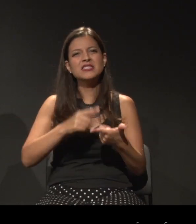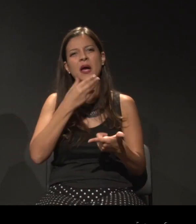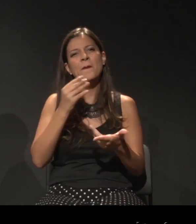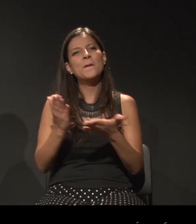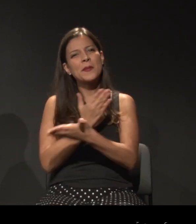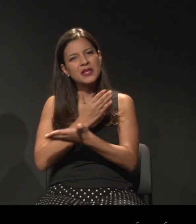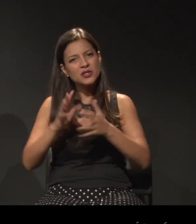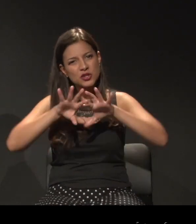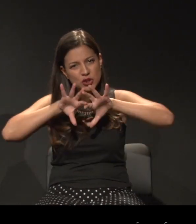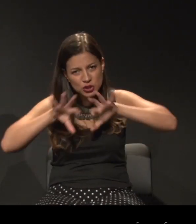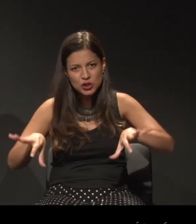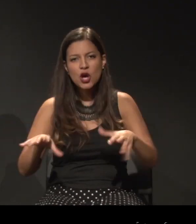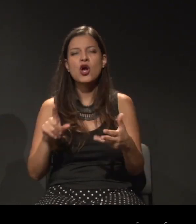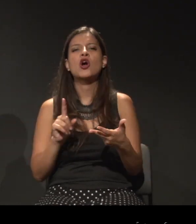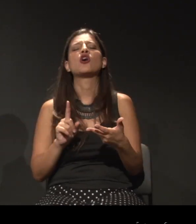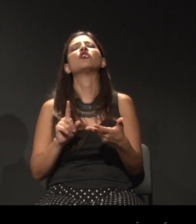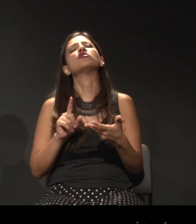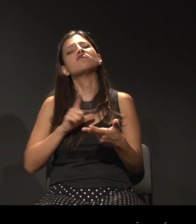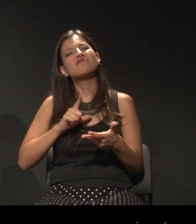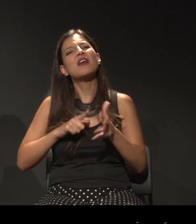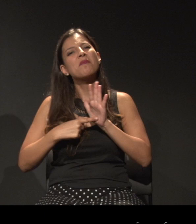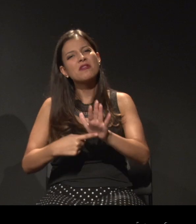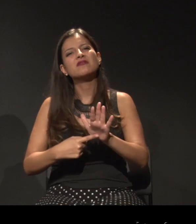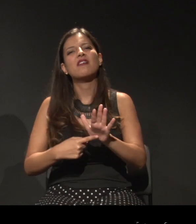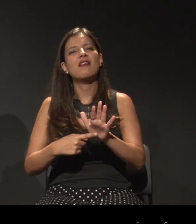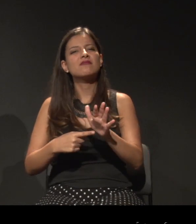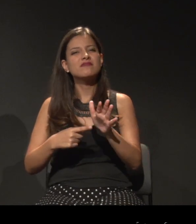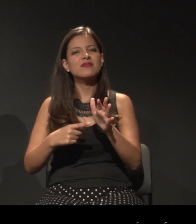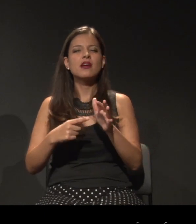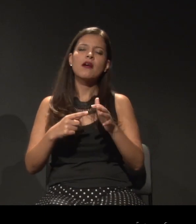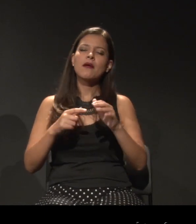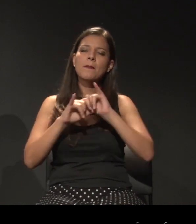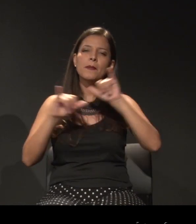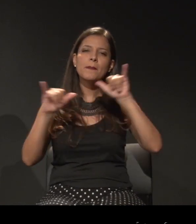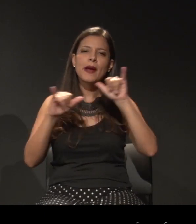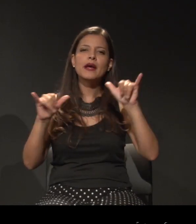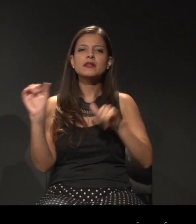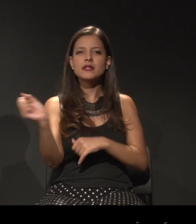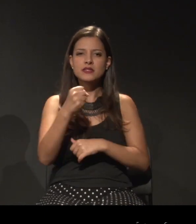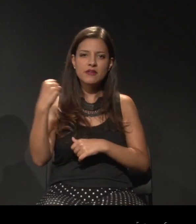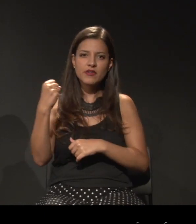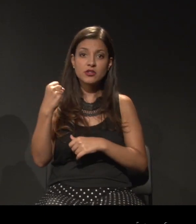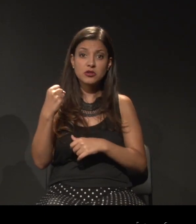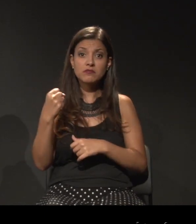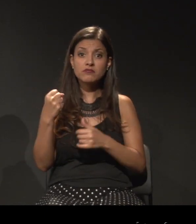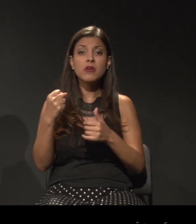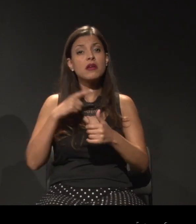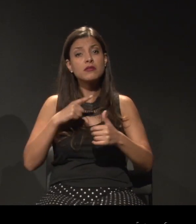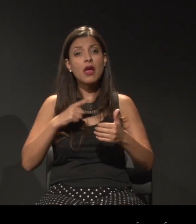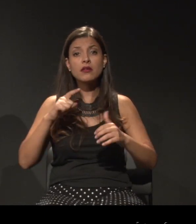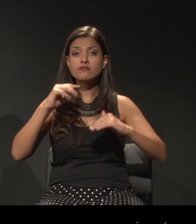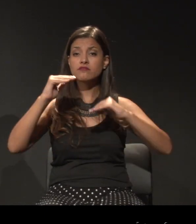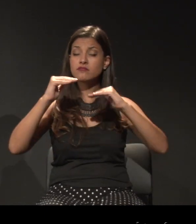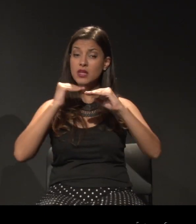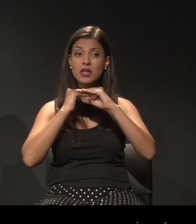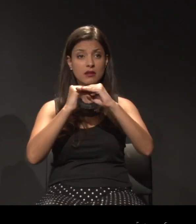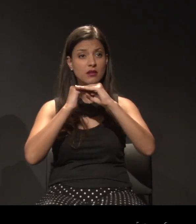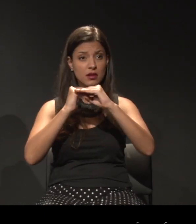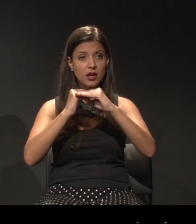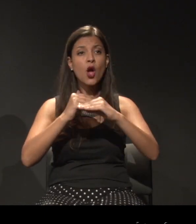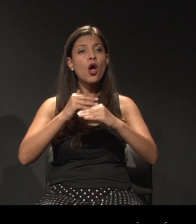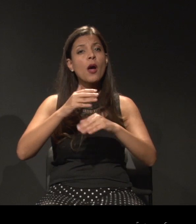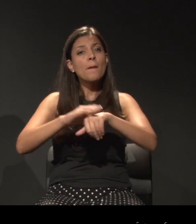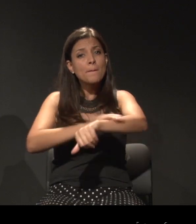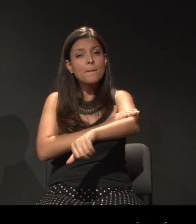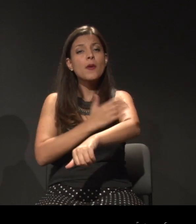de cerveja, aparentemente otimizando as diversas cores de pele, é o mesmo sistema que